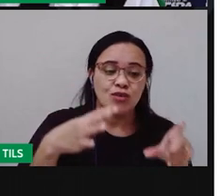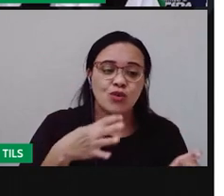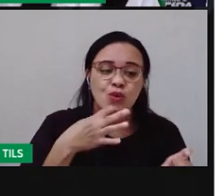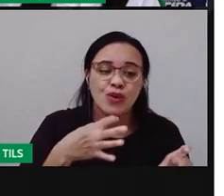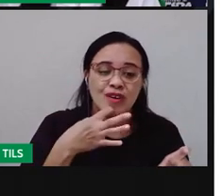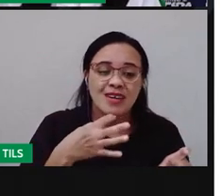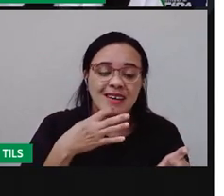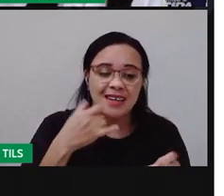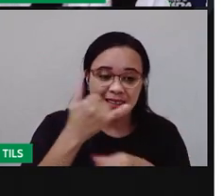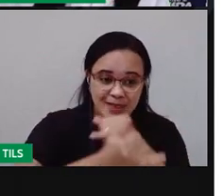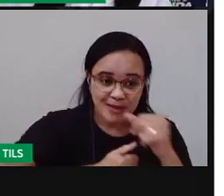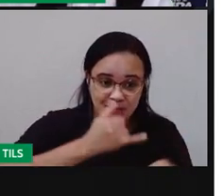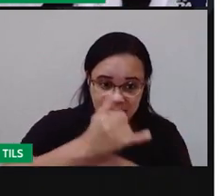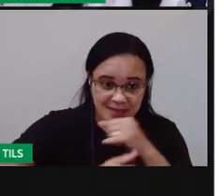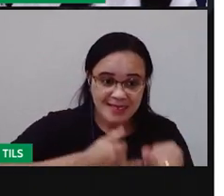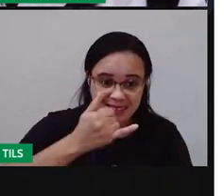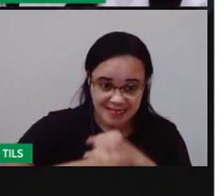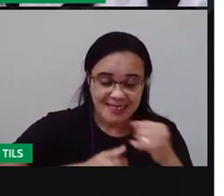brincadeira?